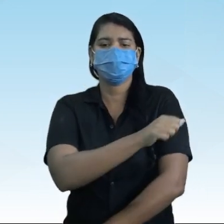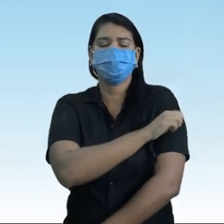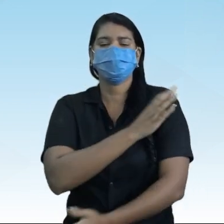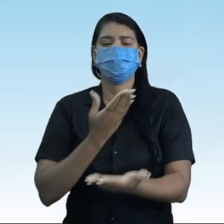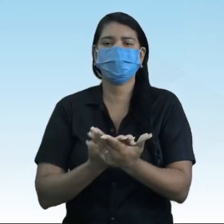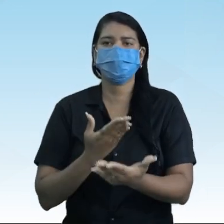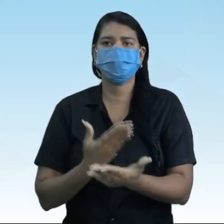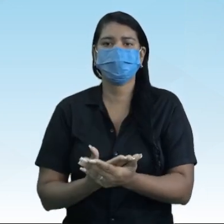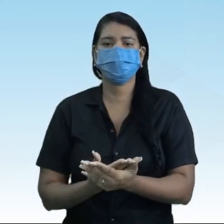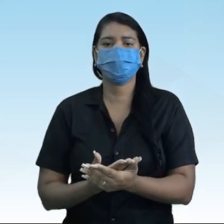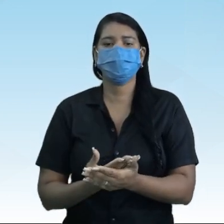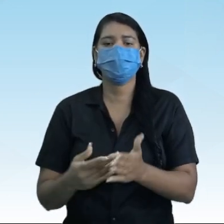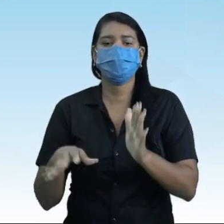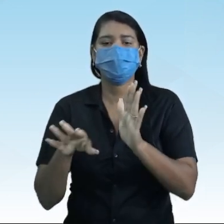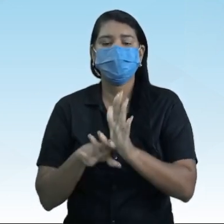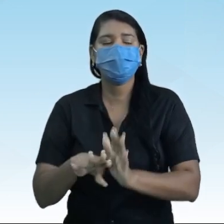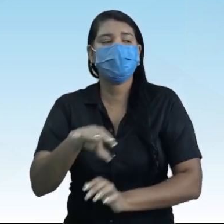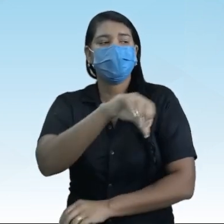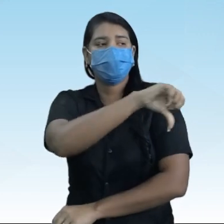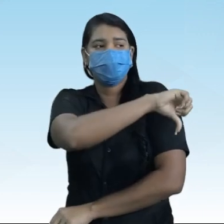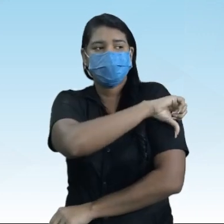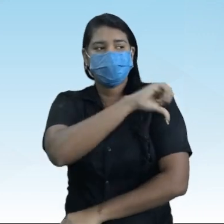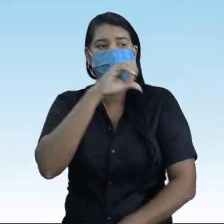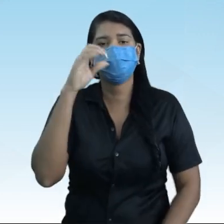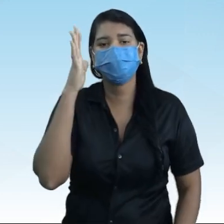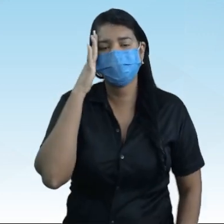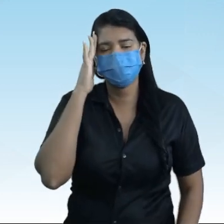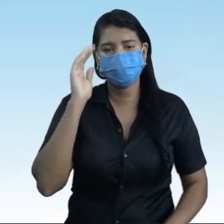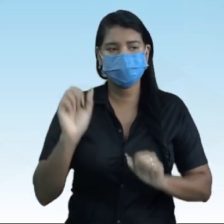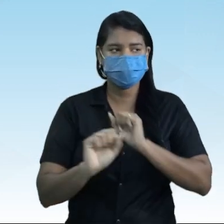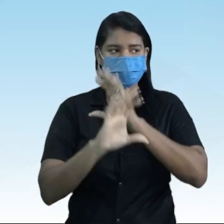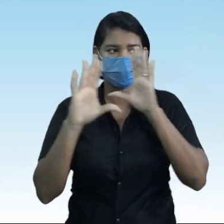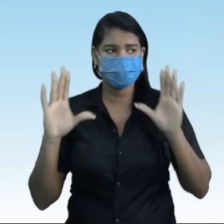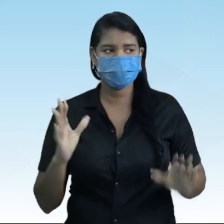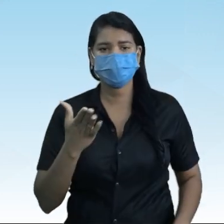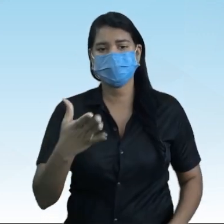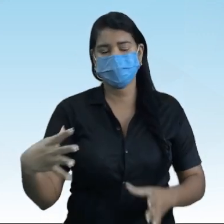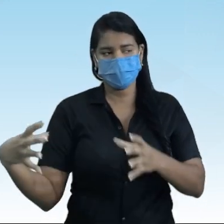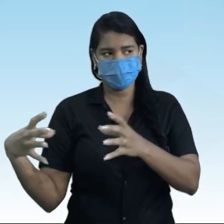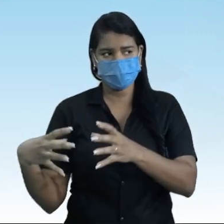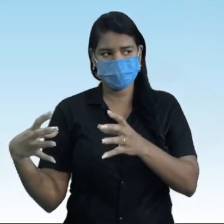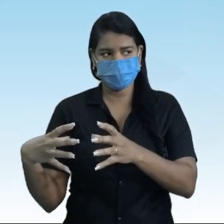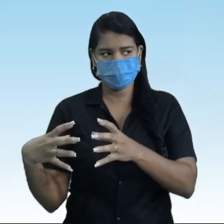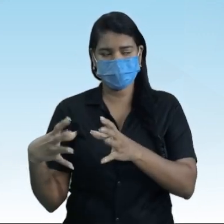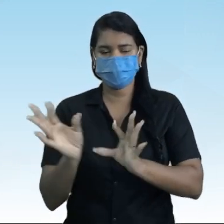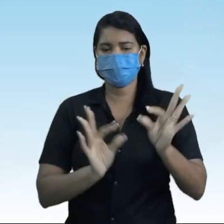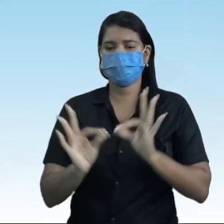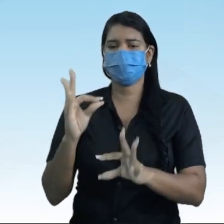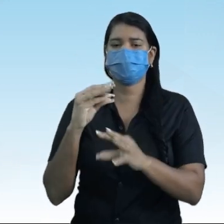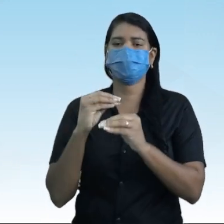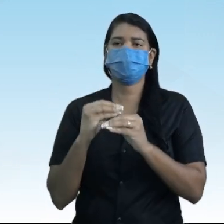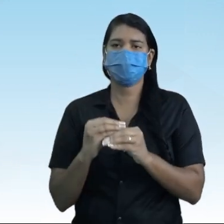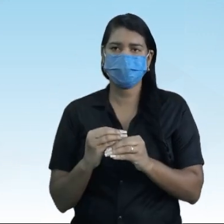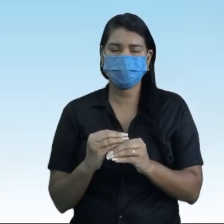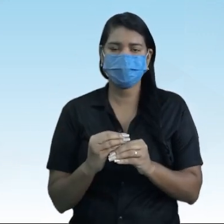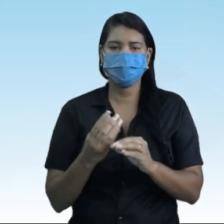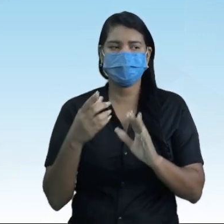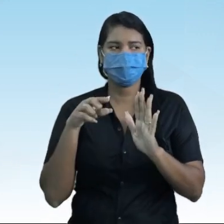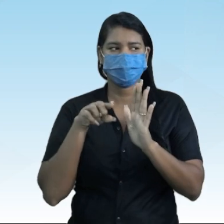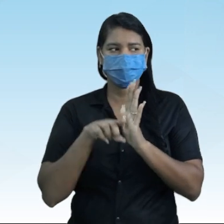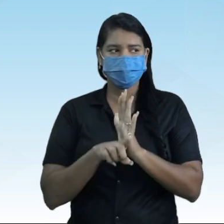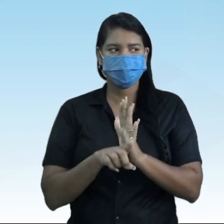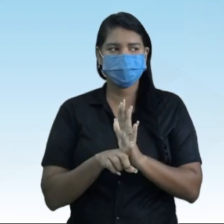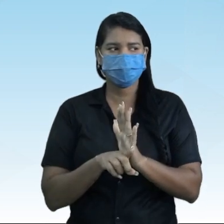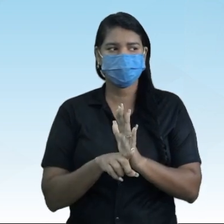prova no nono ano, tá entendendo? Se você trabalhar em equipe, se você trouxer algumas questões da